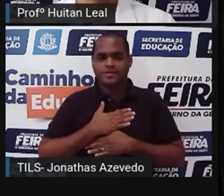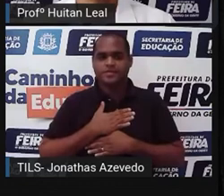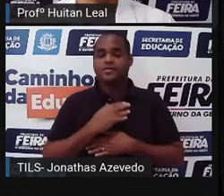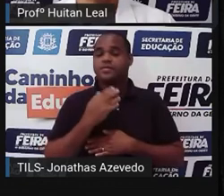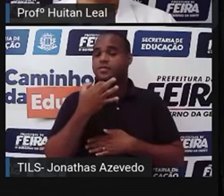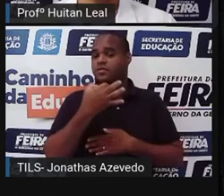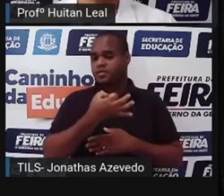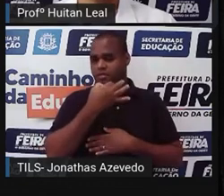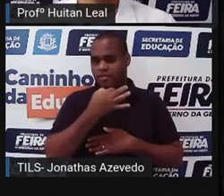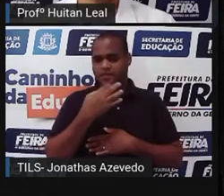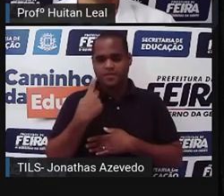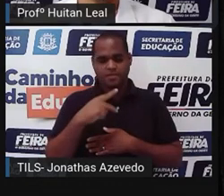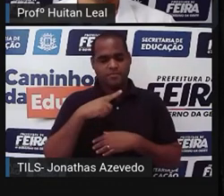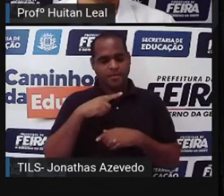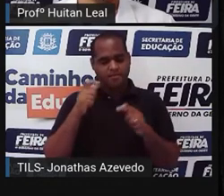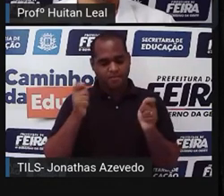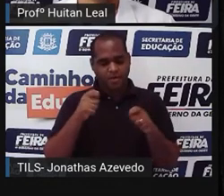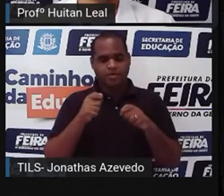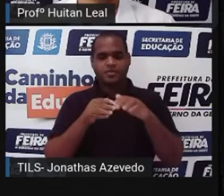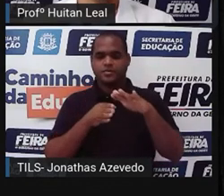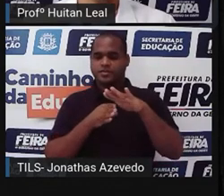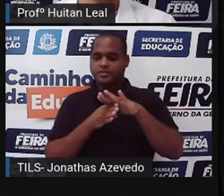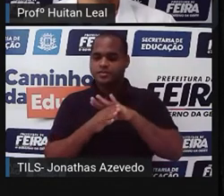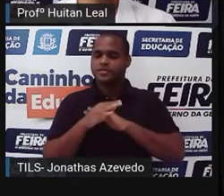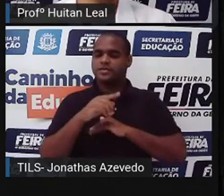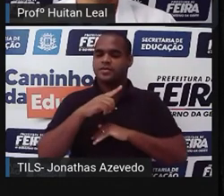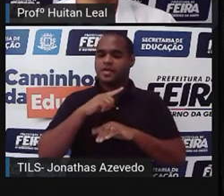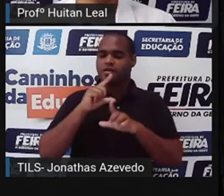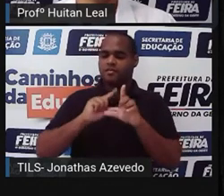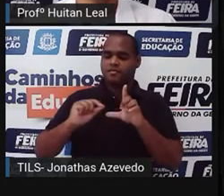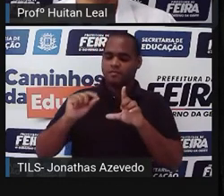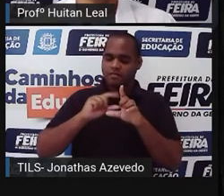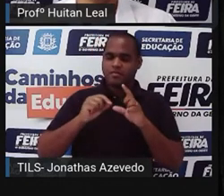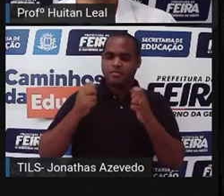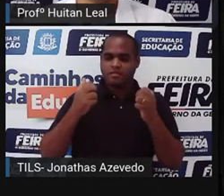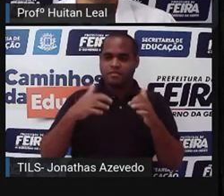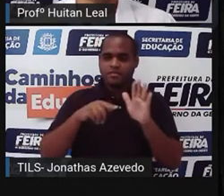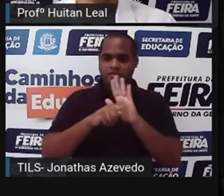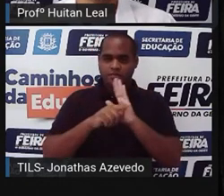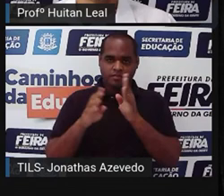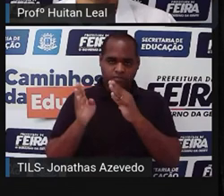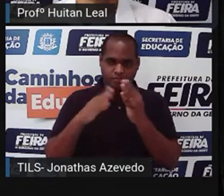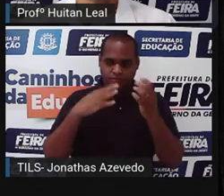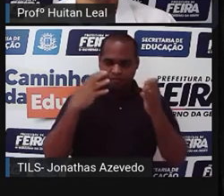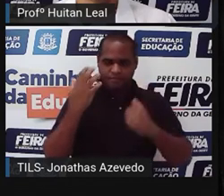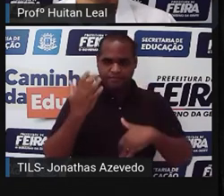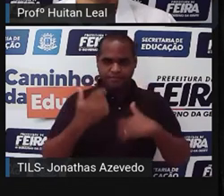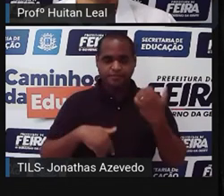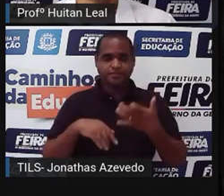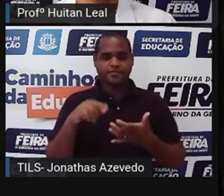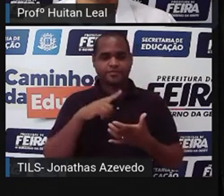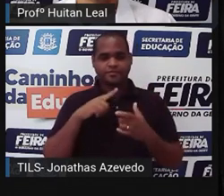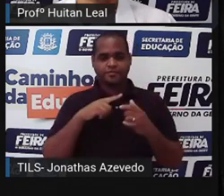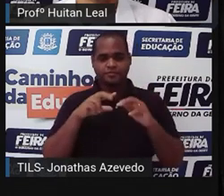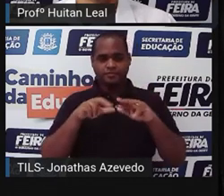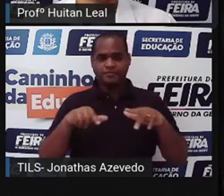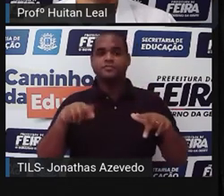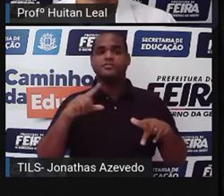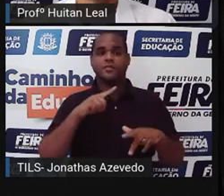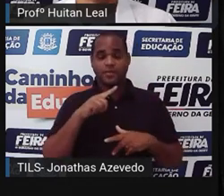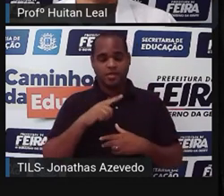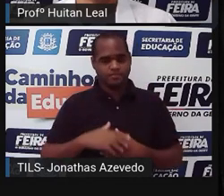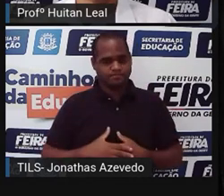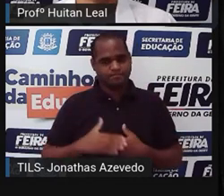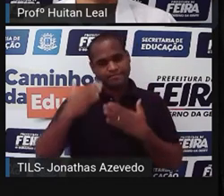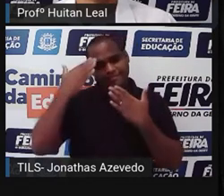Você pode acessar os links e assistir vídeos que falam dos vários tipos de crônica. Então,